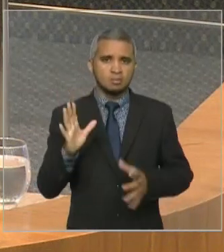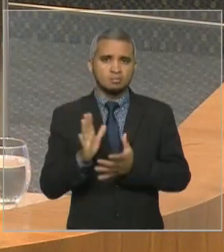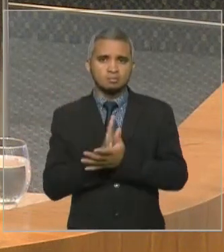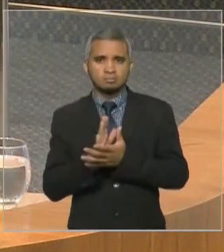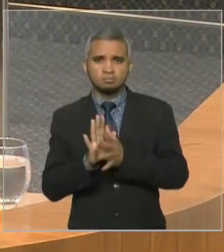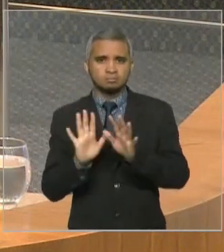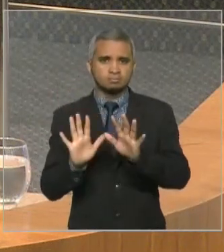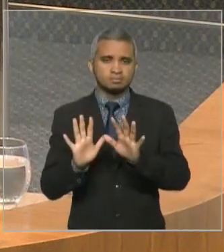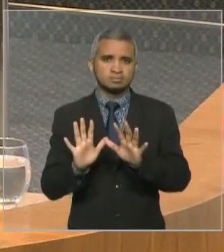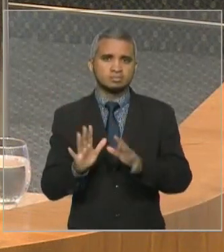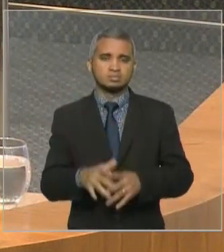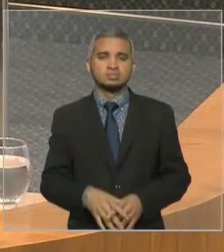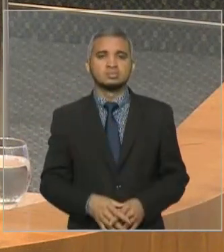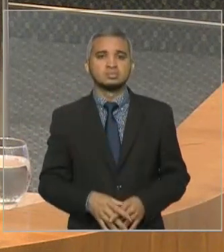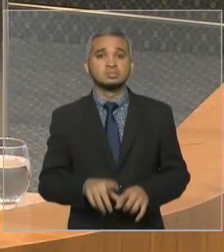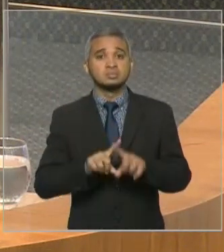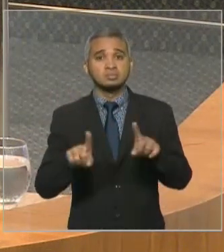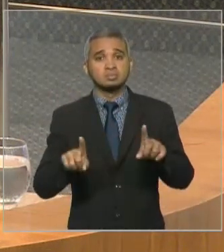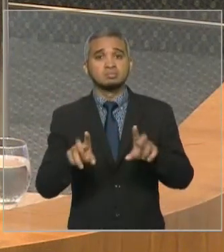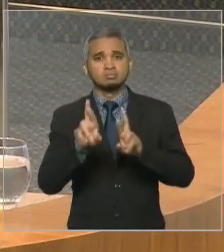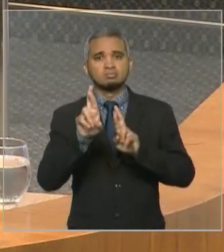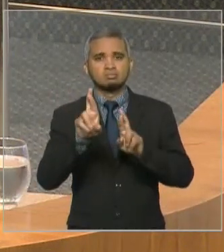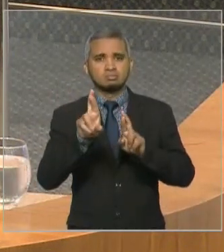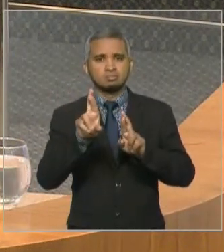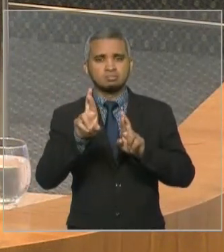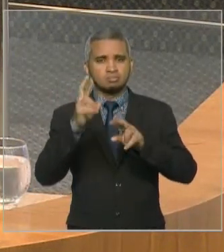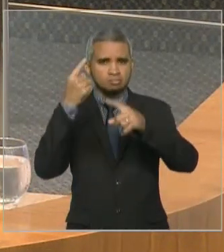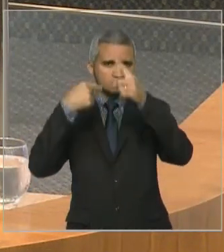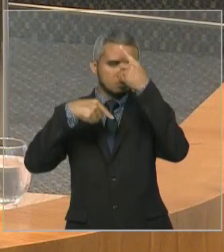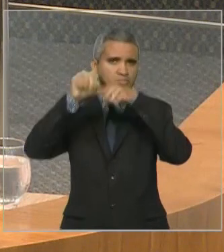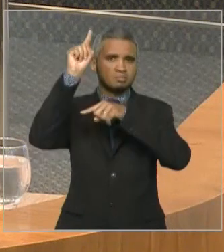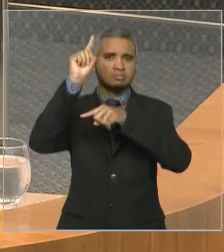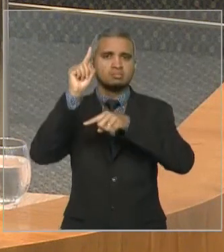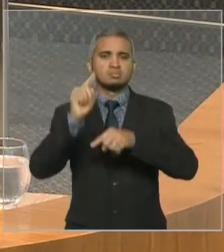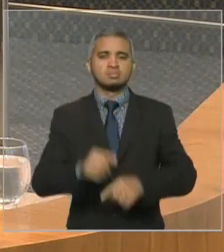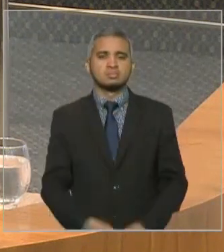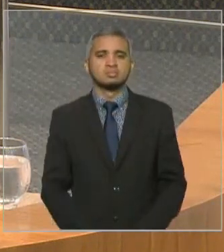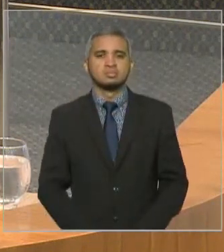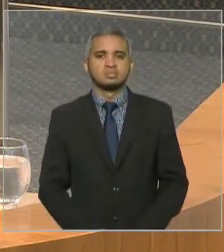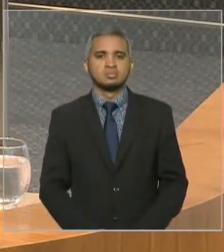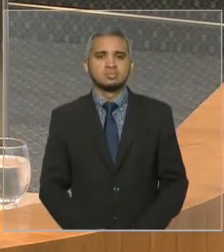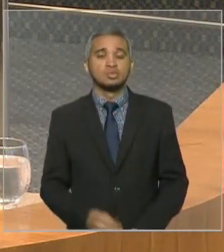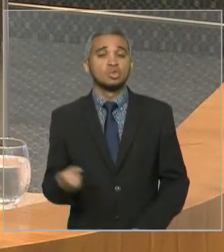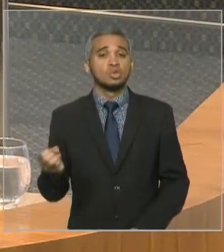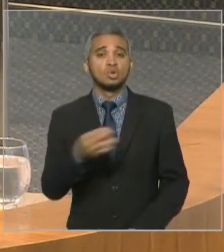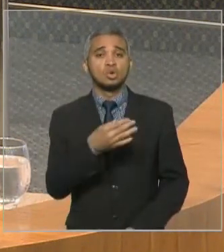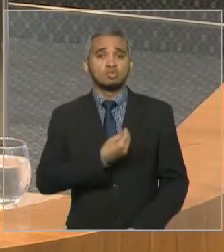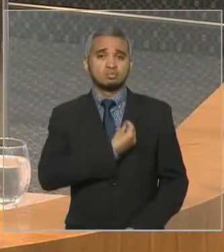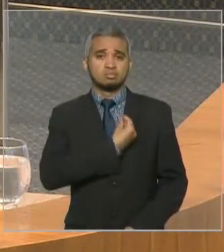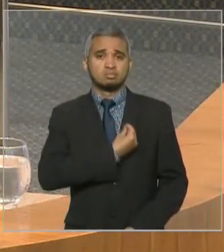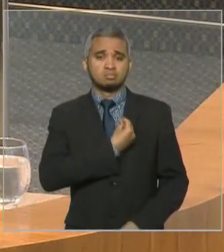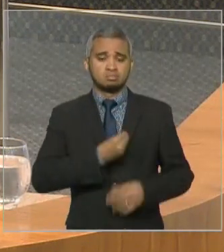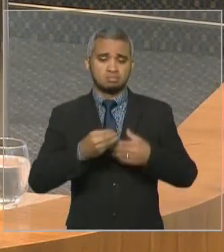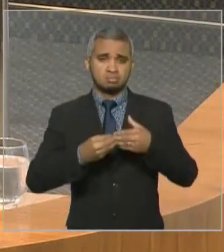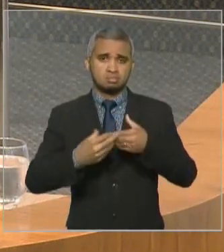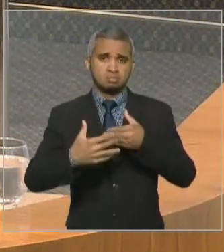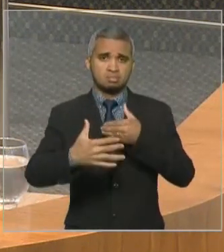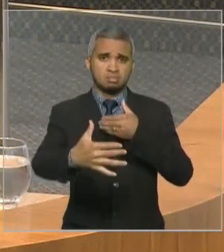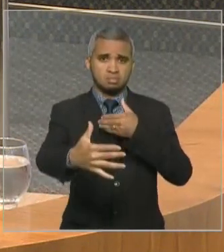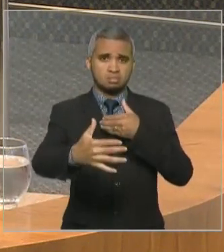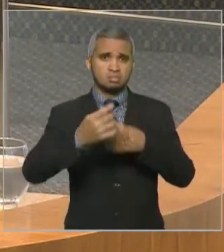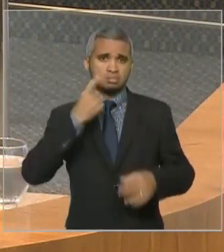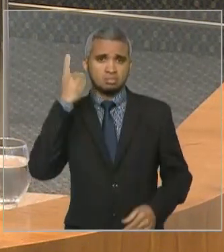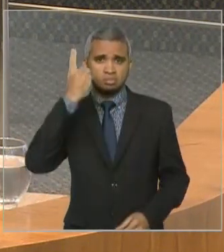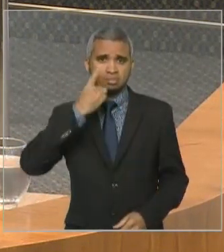Mas quero também desejar sucesso e êxito nessa nova vida parlamentar que os deputados